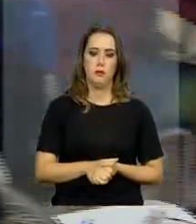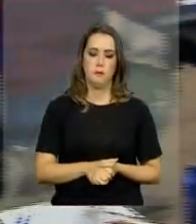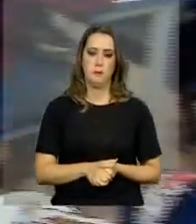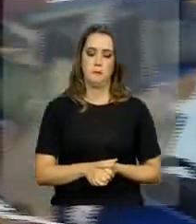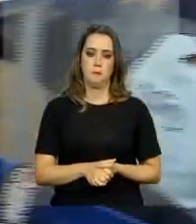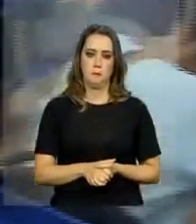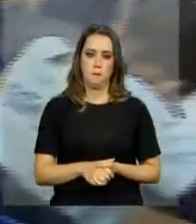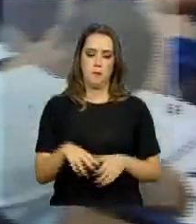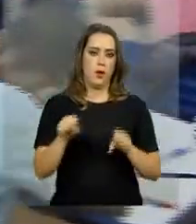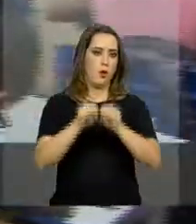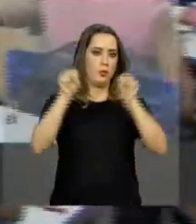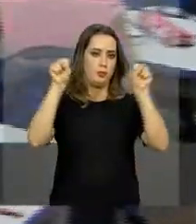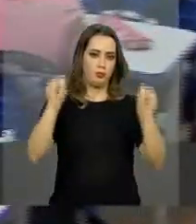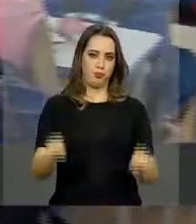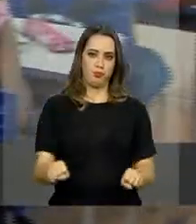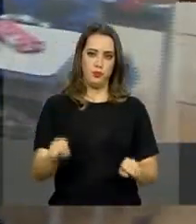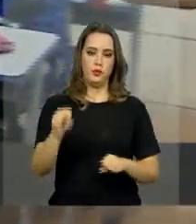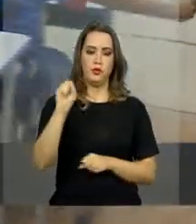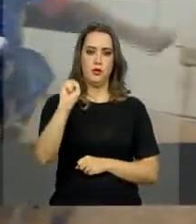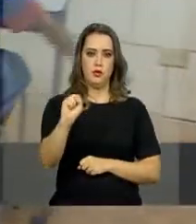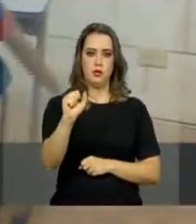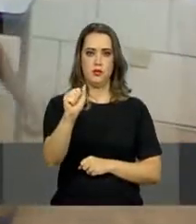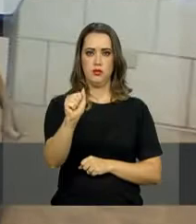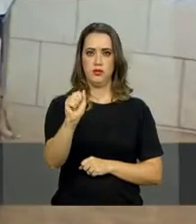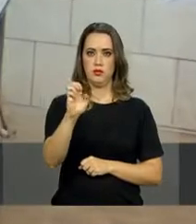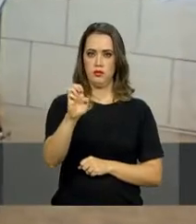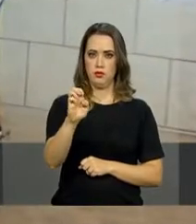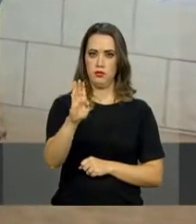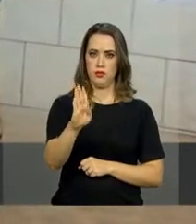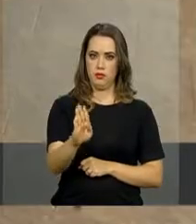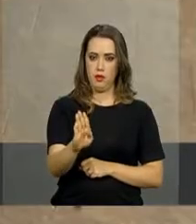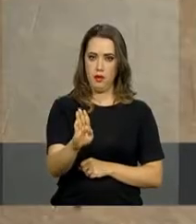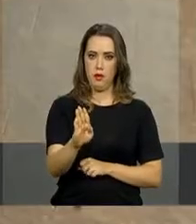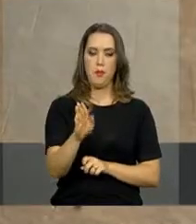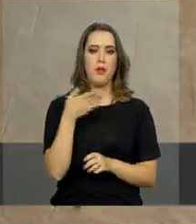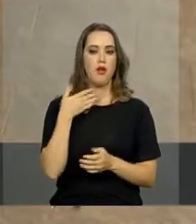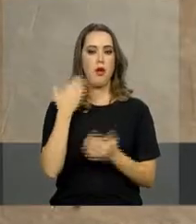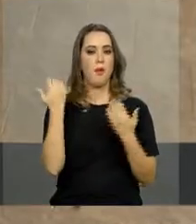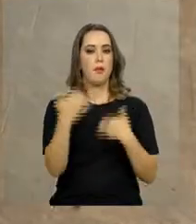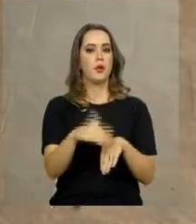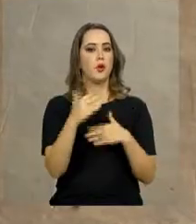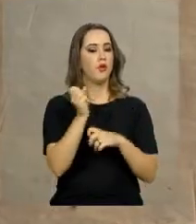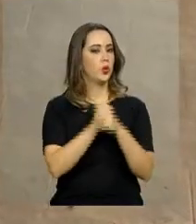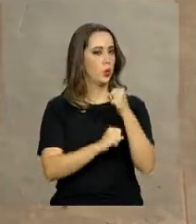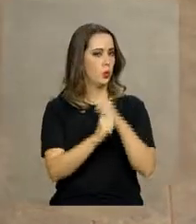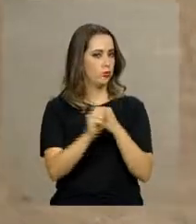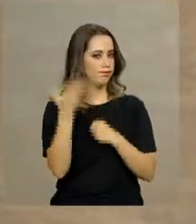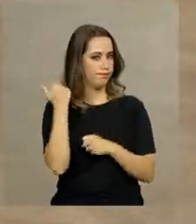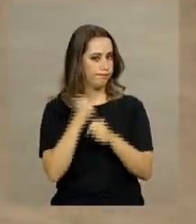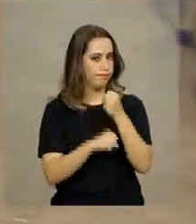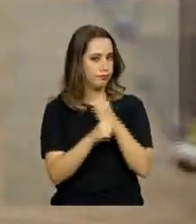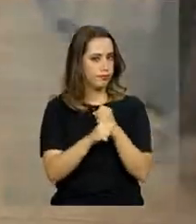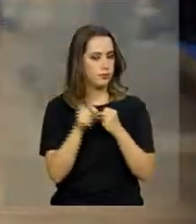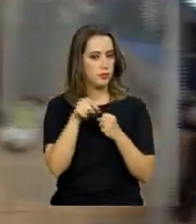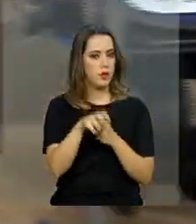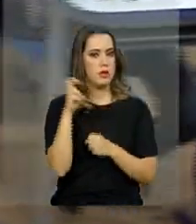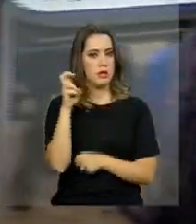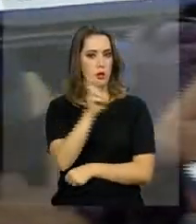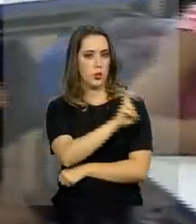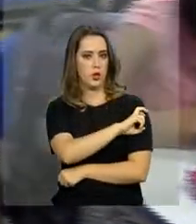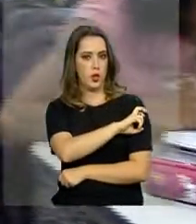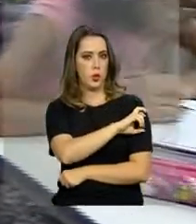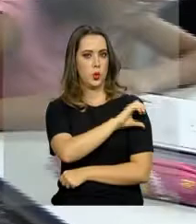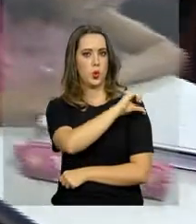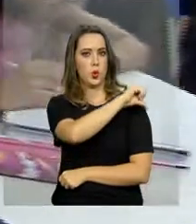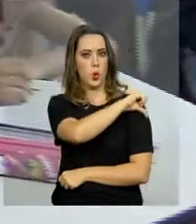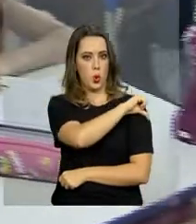O Sistema Nacional de Avaliação da Educação Básica, Saeb, foi aplicado no ano passado aos estudantes do quinto e do